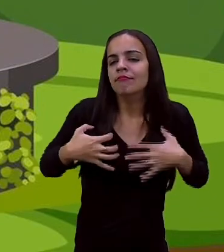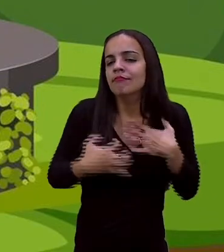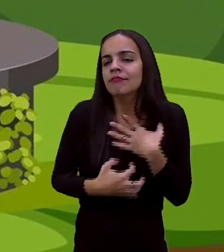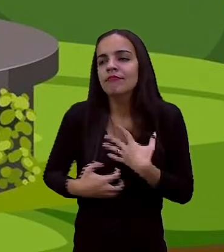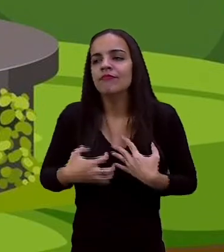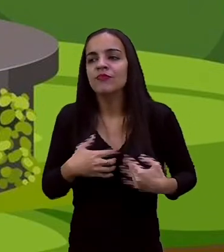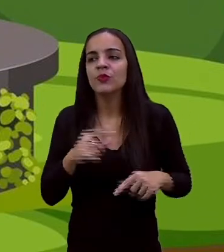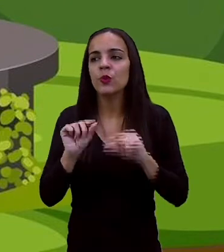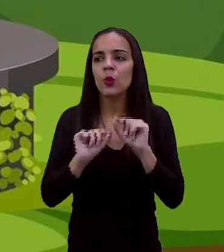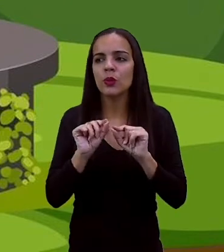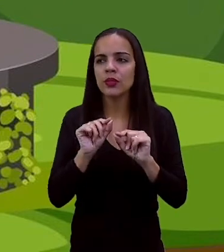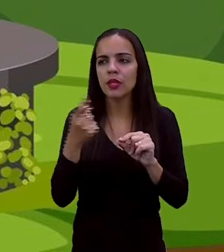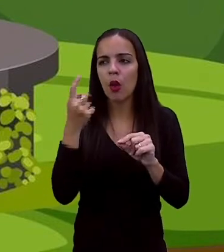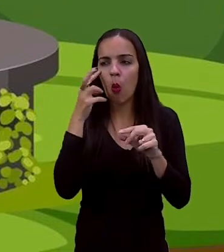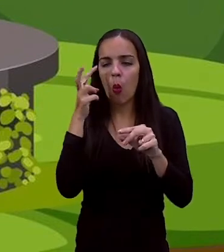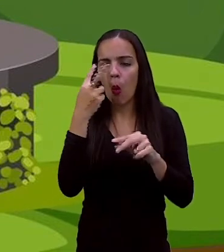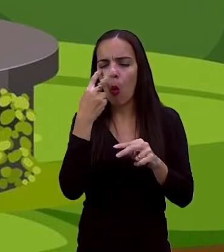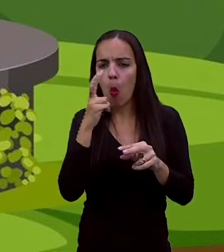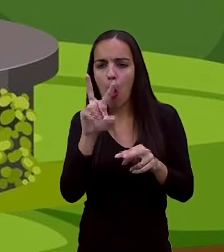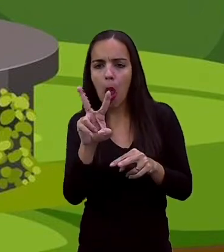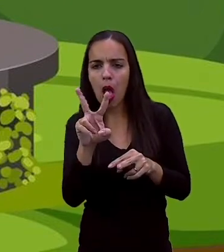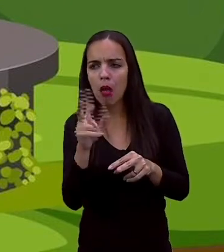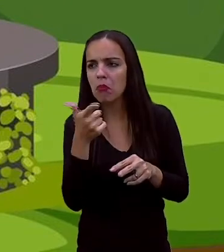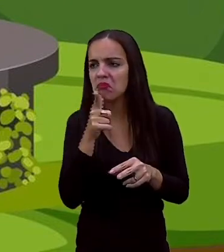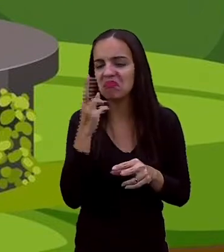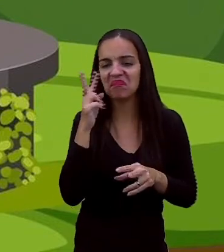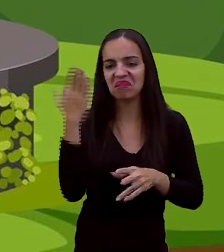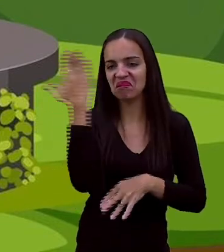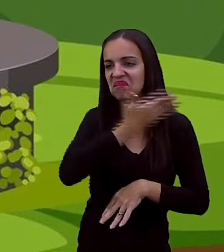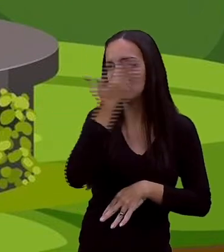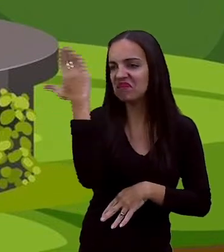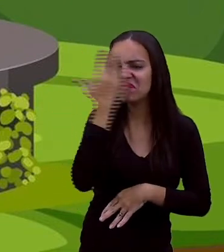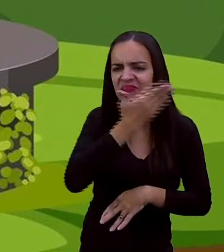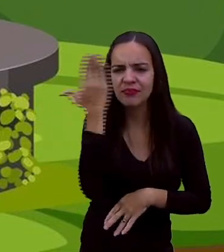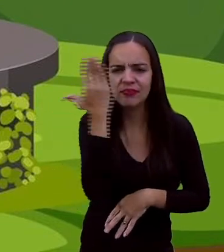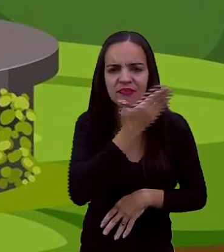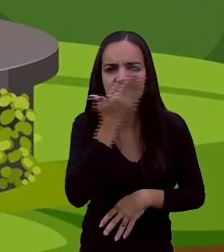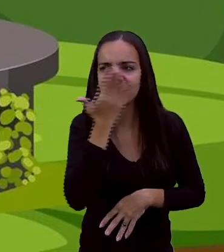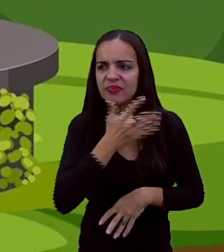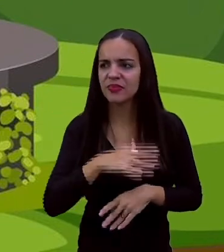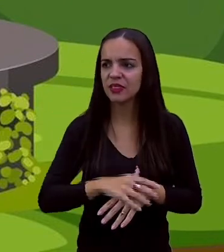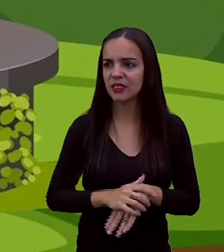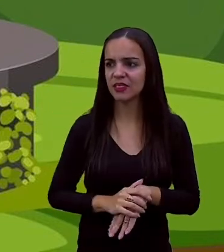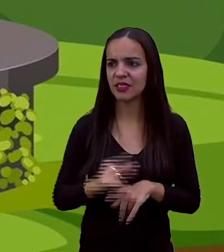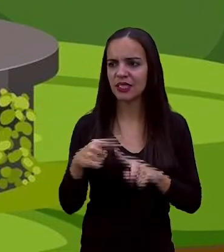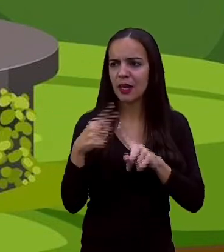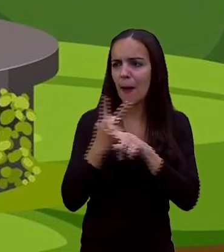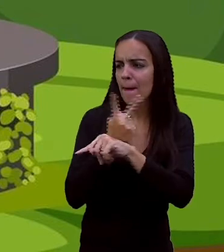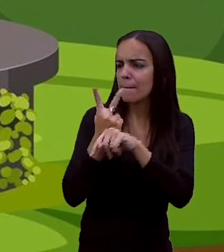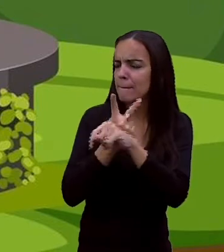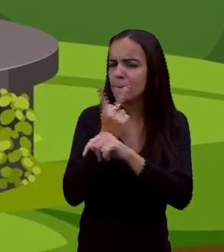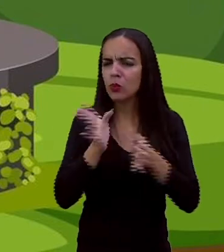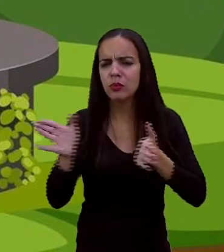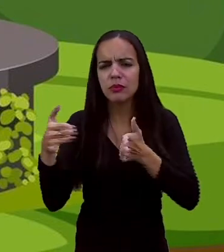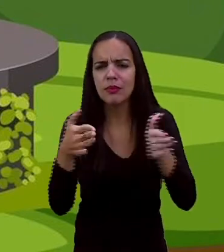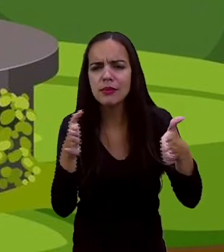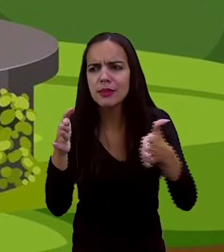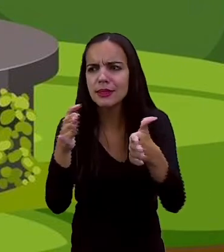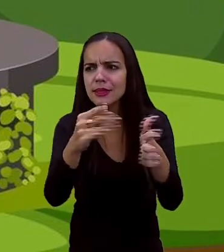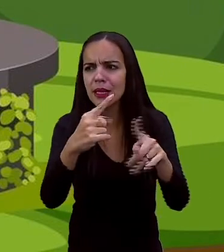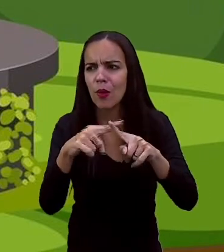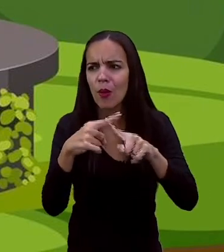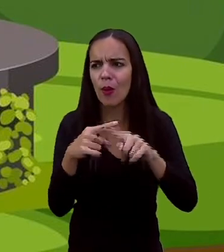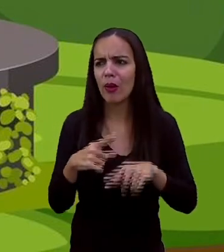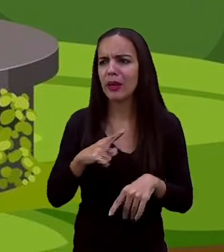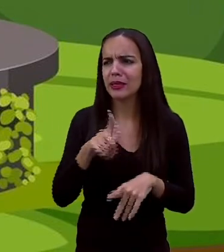E os seus olhos, eles começavam a saltar para fora da janela, procurando a estrada, penetrando